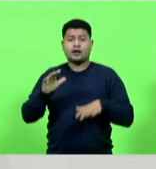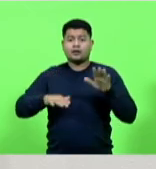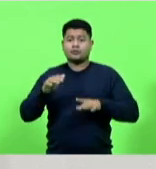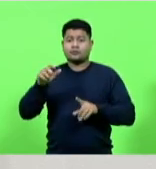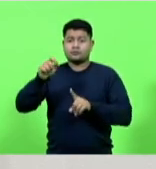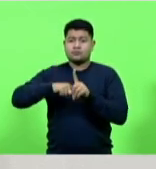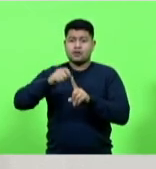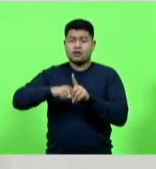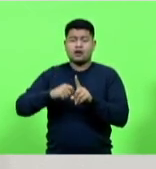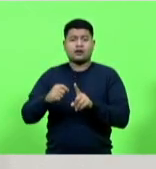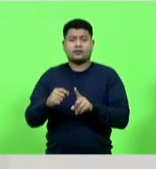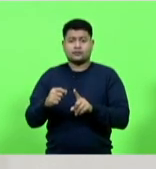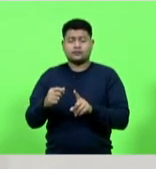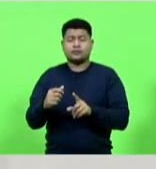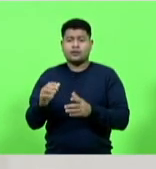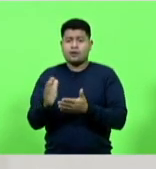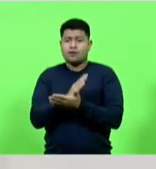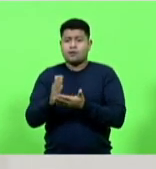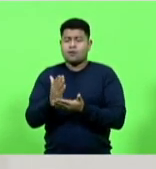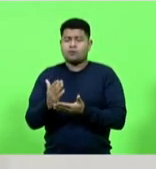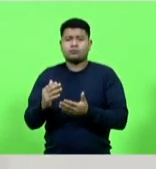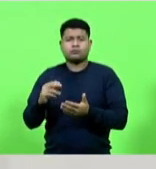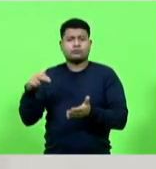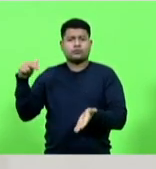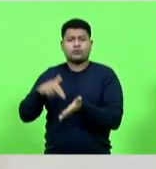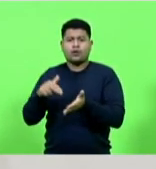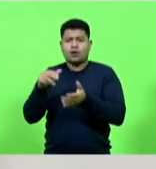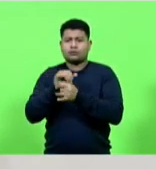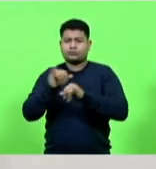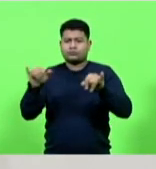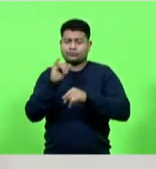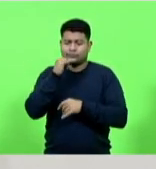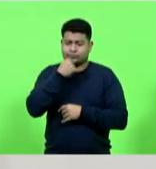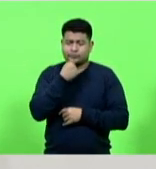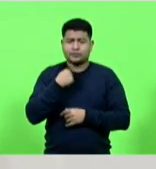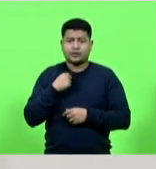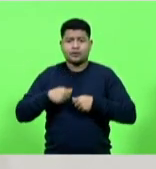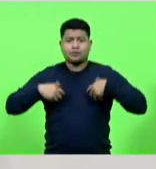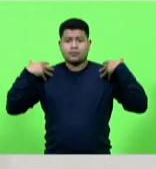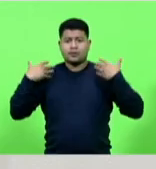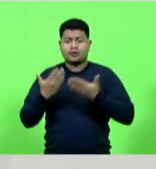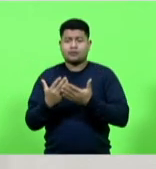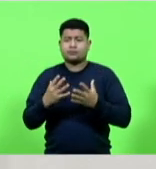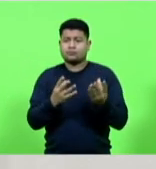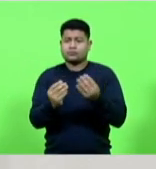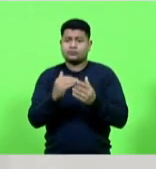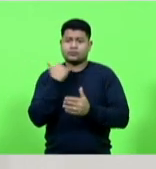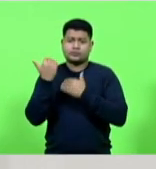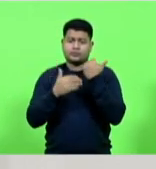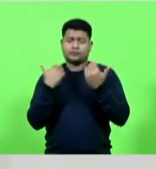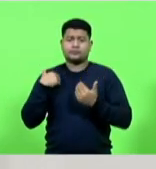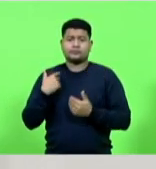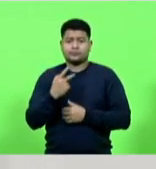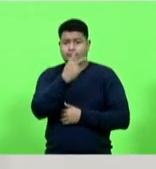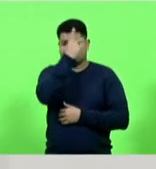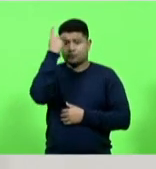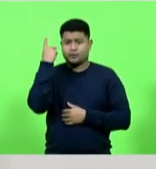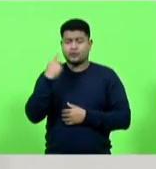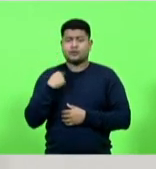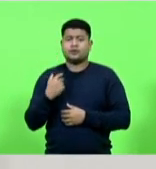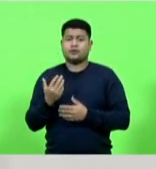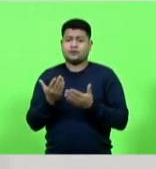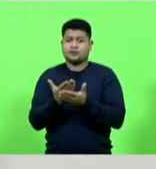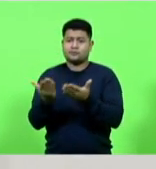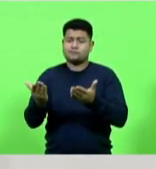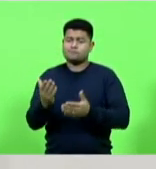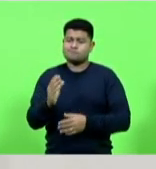contas de quantas notas de pesar foram feitas em homenagem aos que partiram pessoas que se foram e deixaram vazio em nossos corações